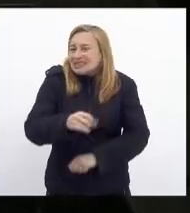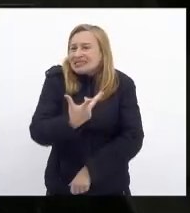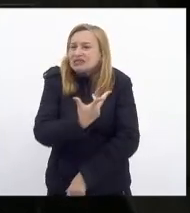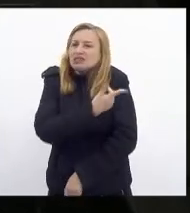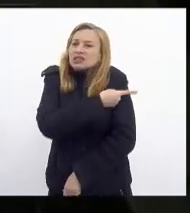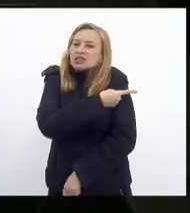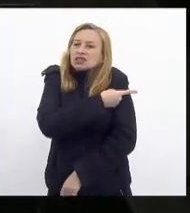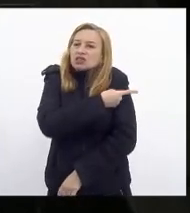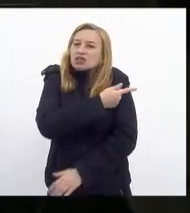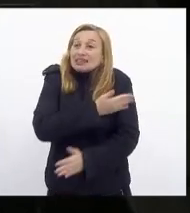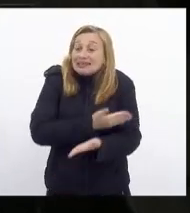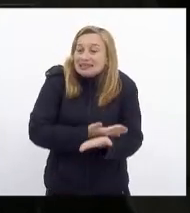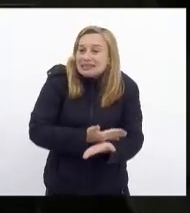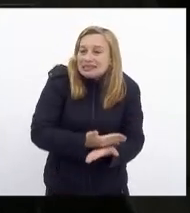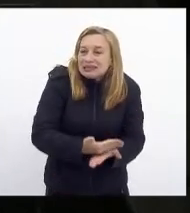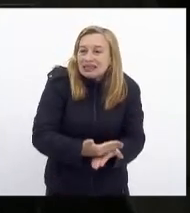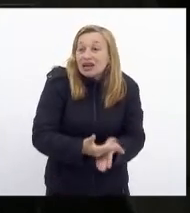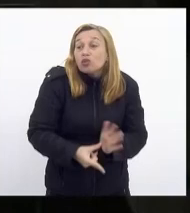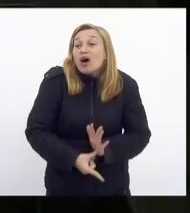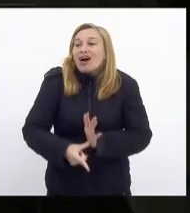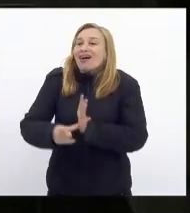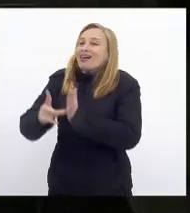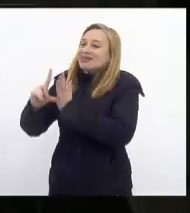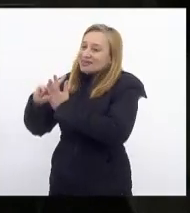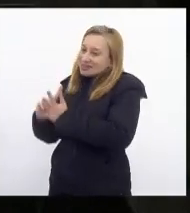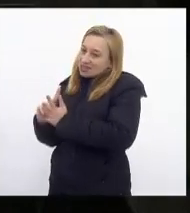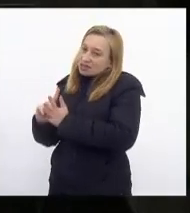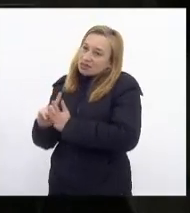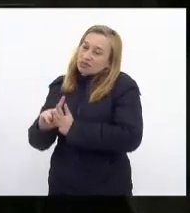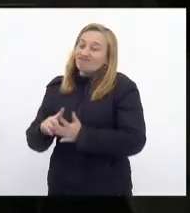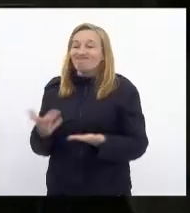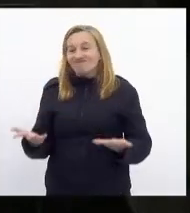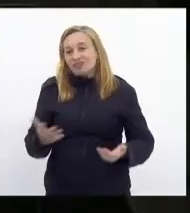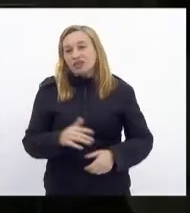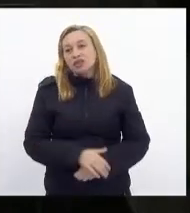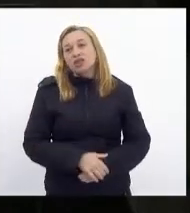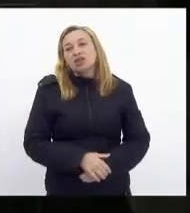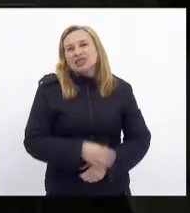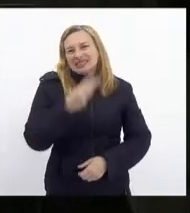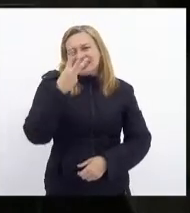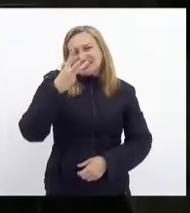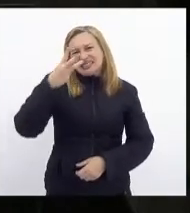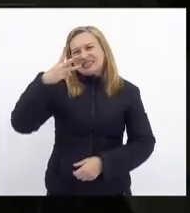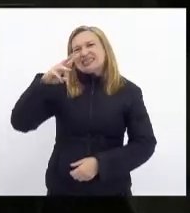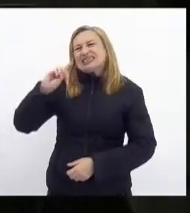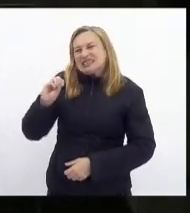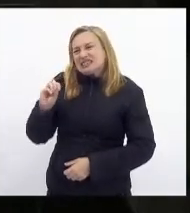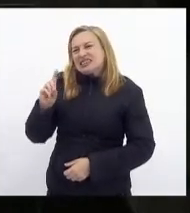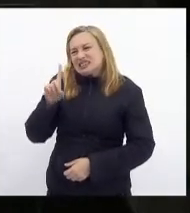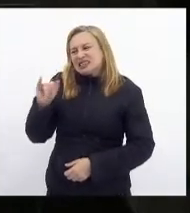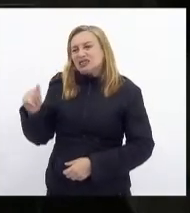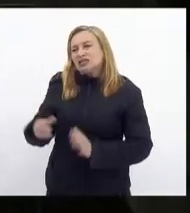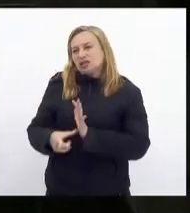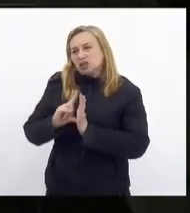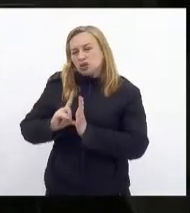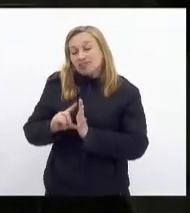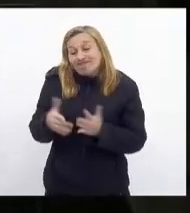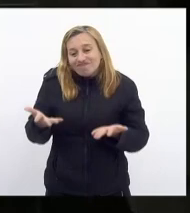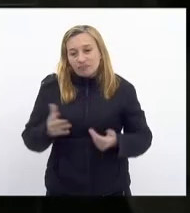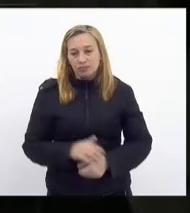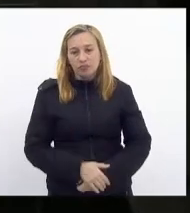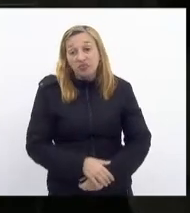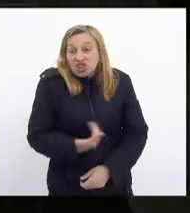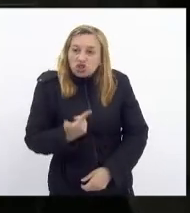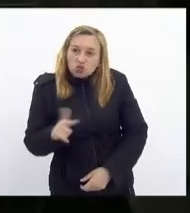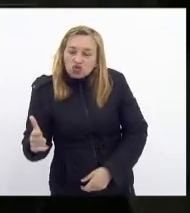fosse antecipada pelo menos uns 30 dias era possível se não